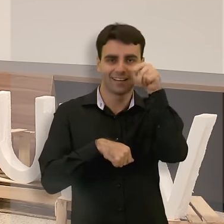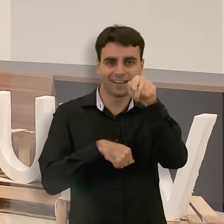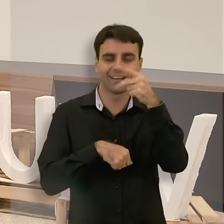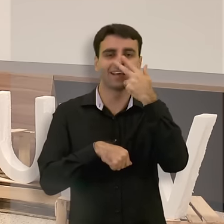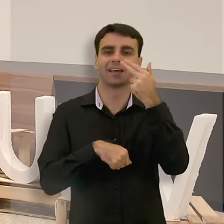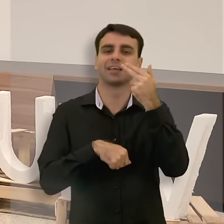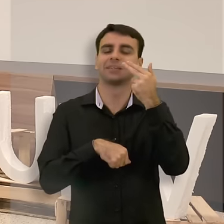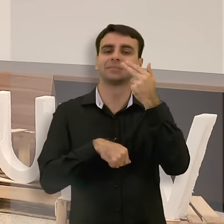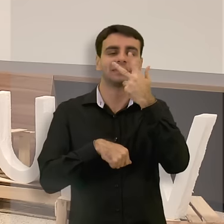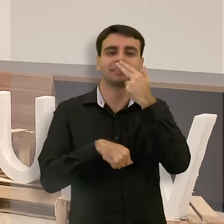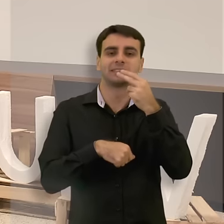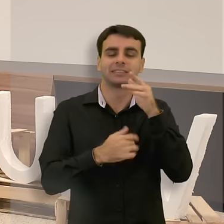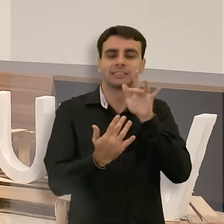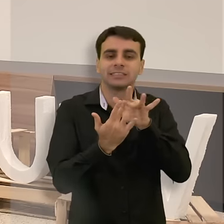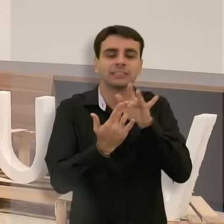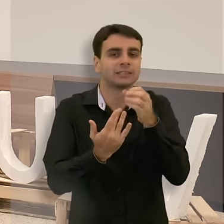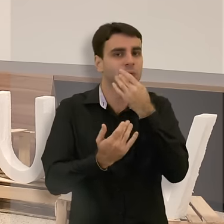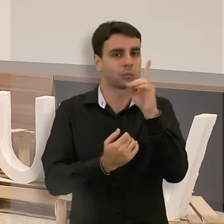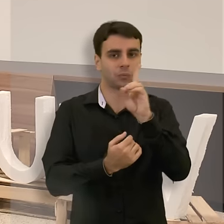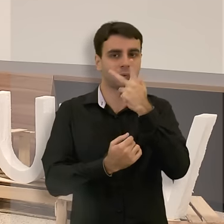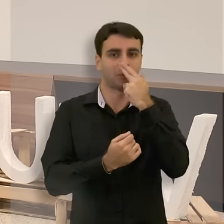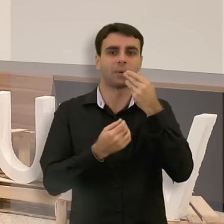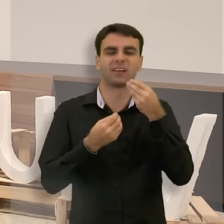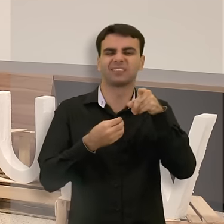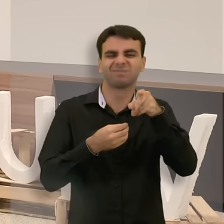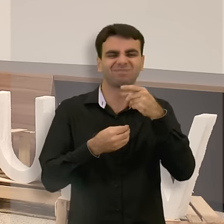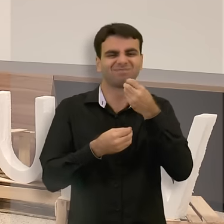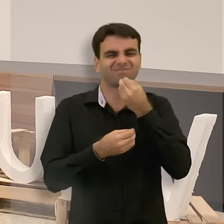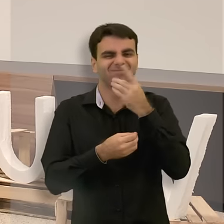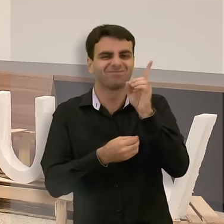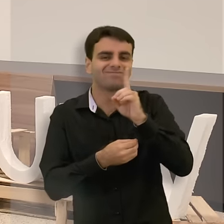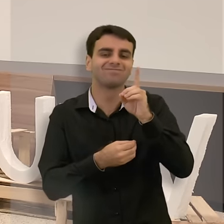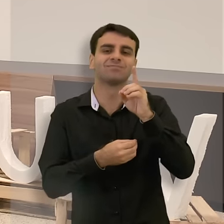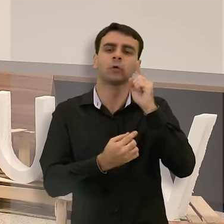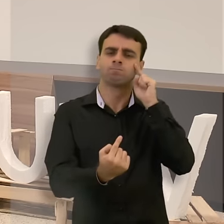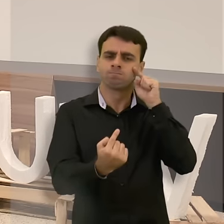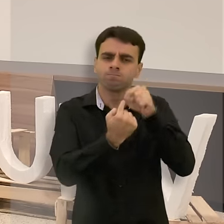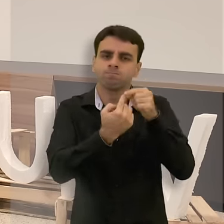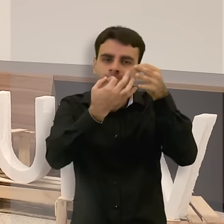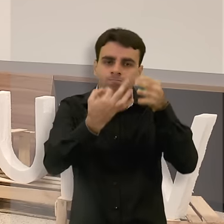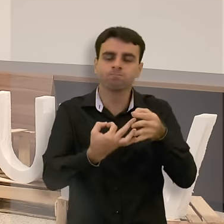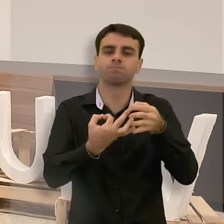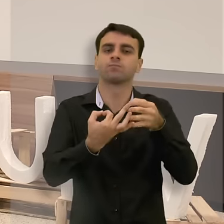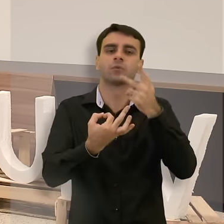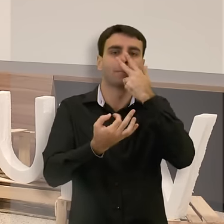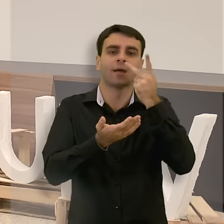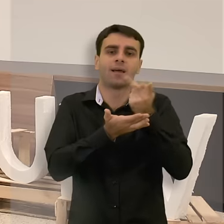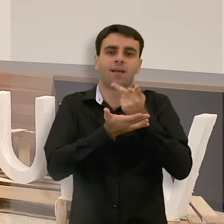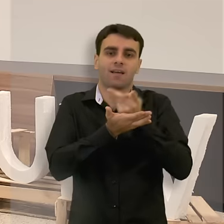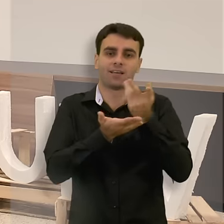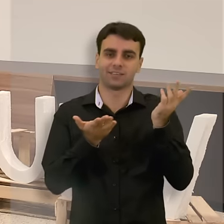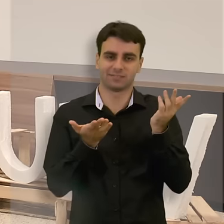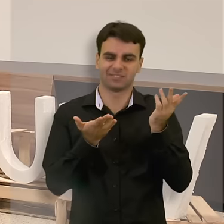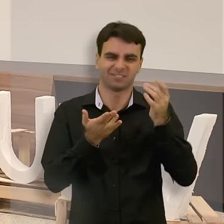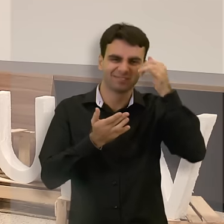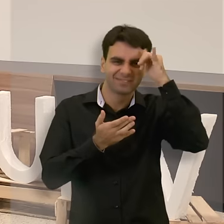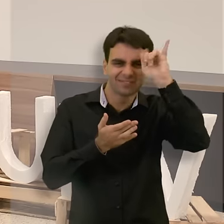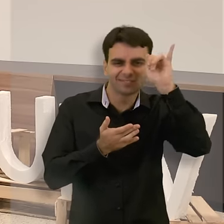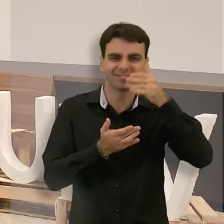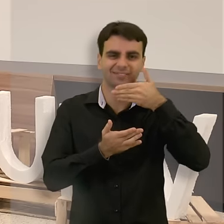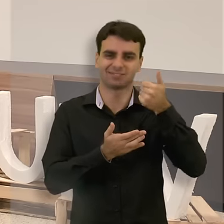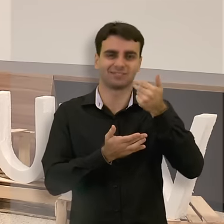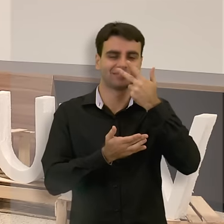ser algo prejudicial para o tratamento. Isso pode afetar a sua objetividade, a sua racionalidade, e isso pode comprometer a sua